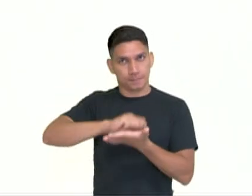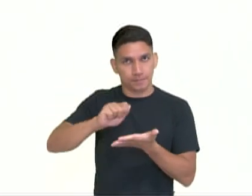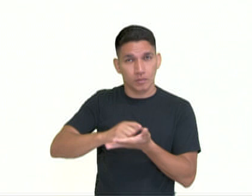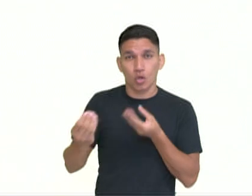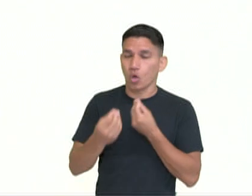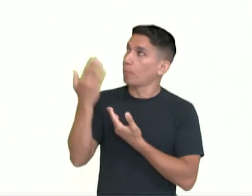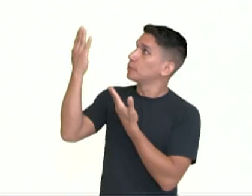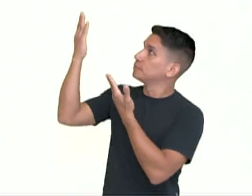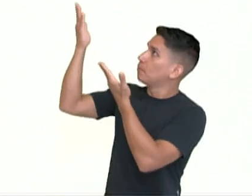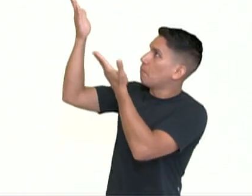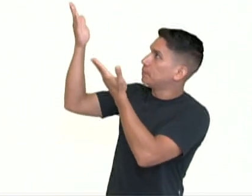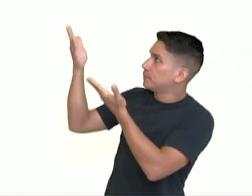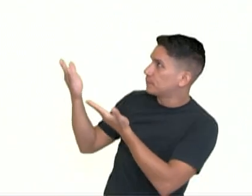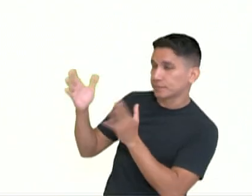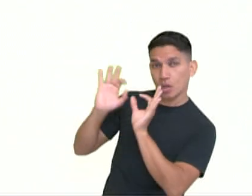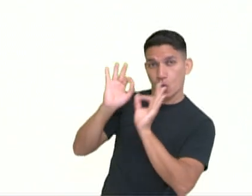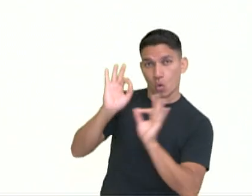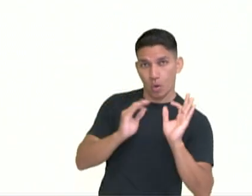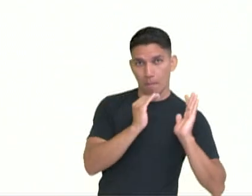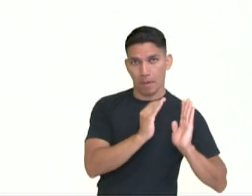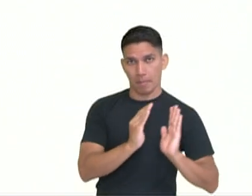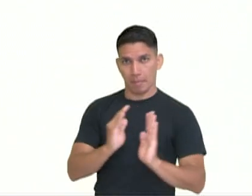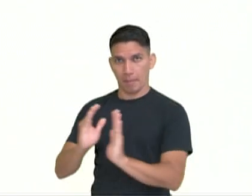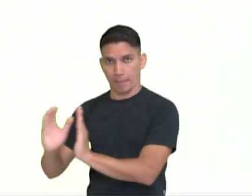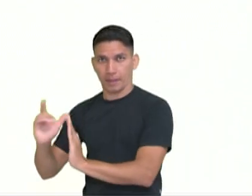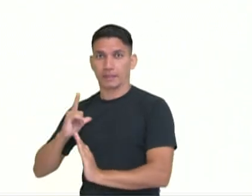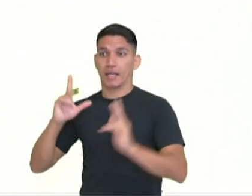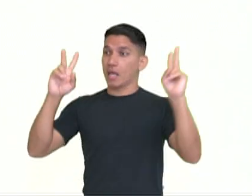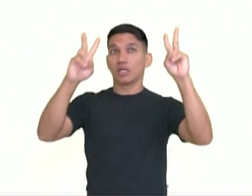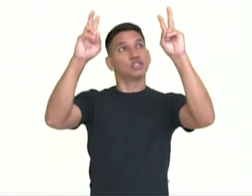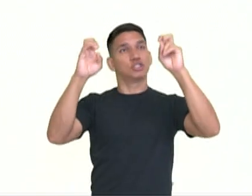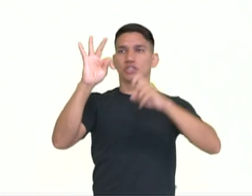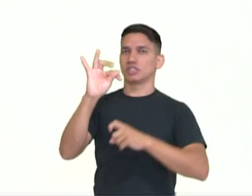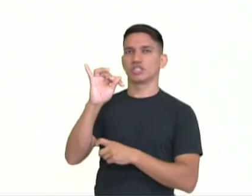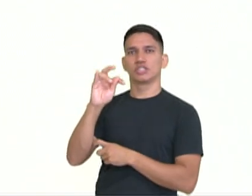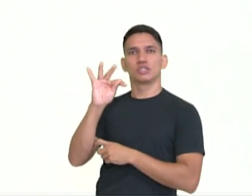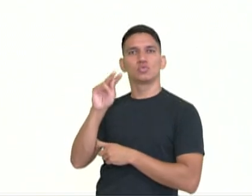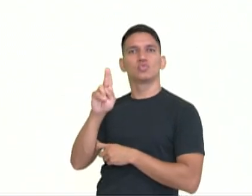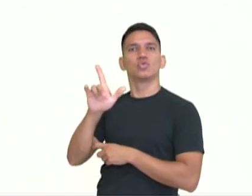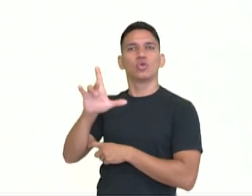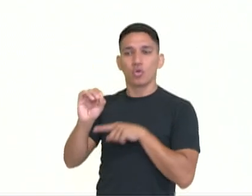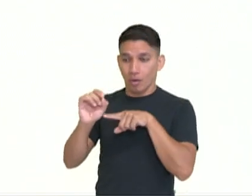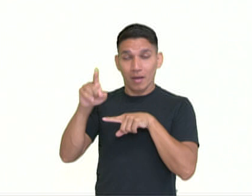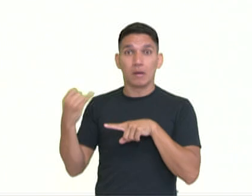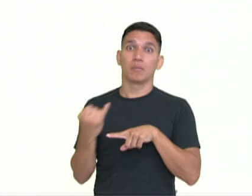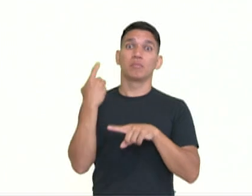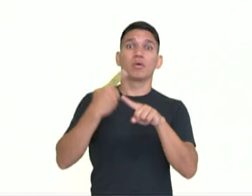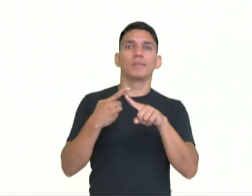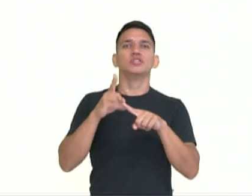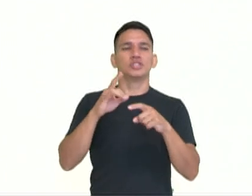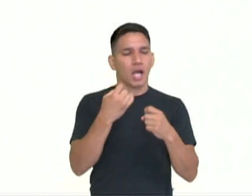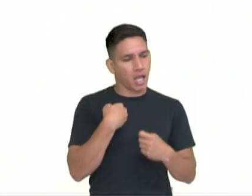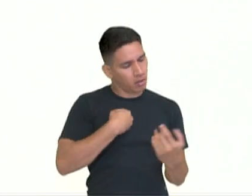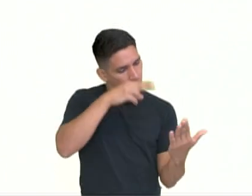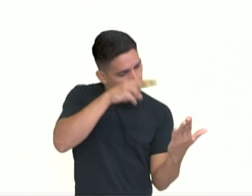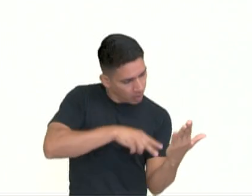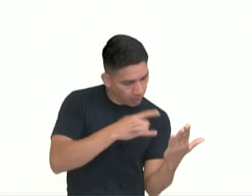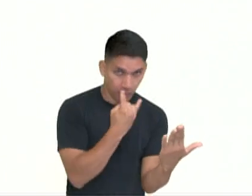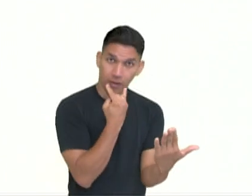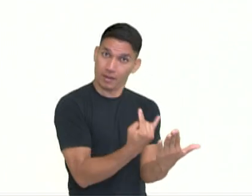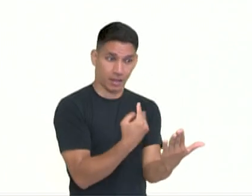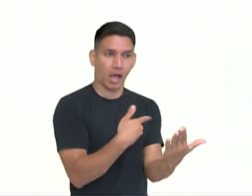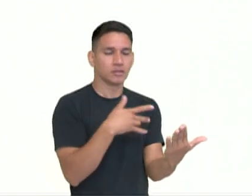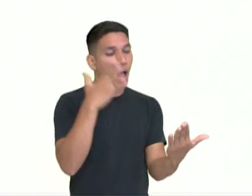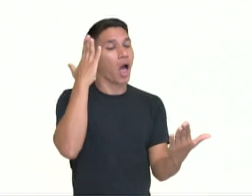nós temos o título dessa entrevista. O título é muito importante porque ele já vai nos introduzir enquanto leitores naquele